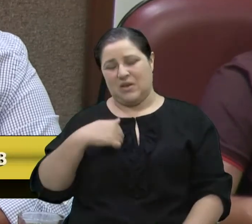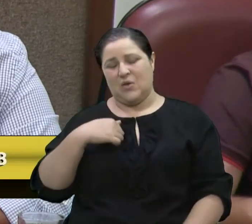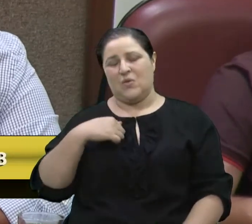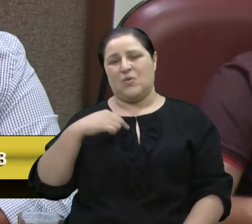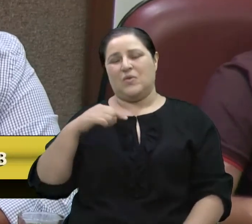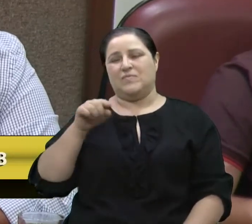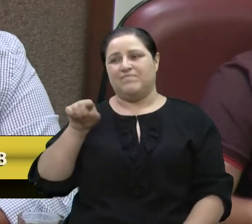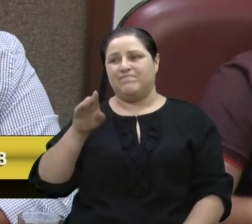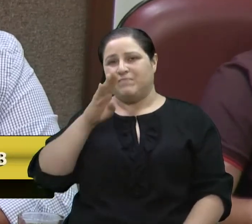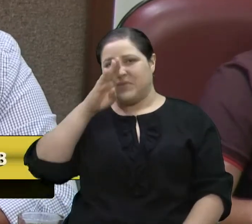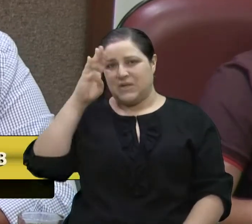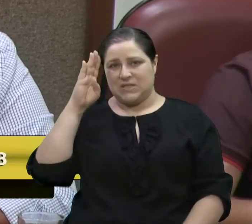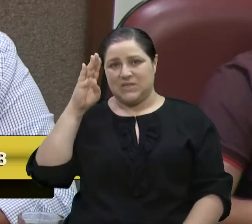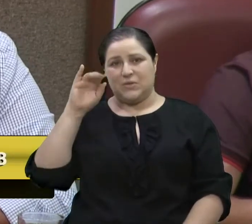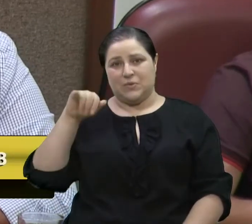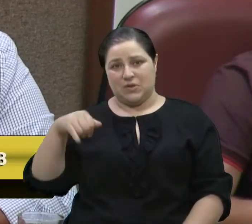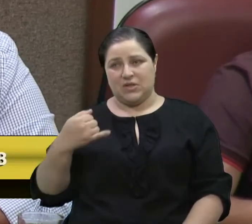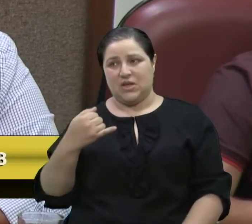aqui na casa,